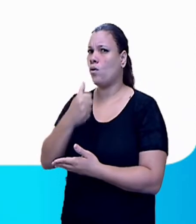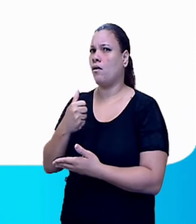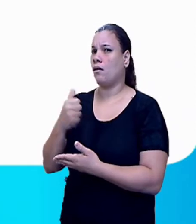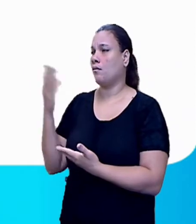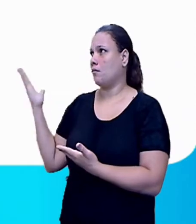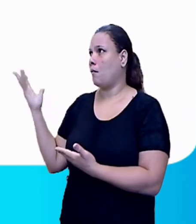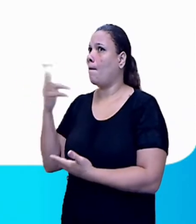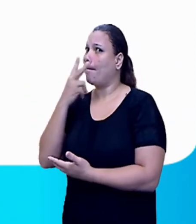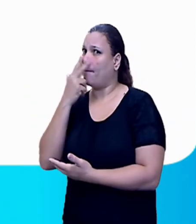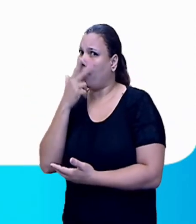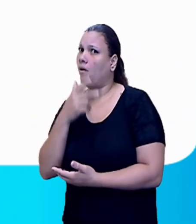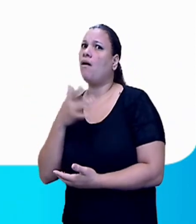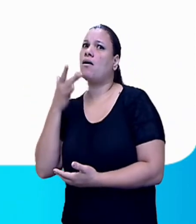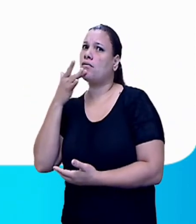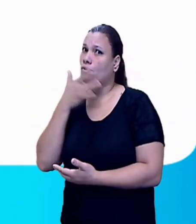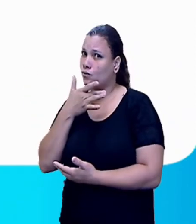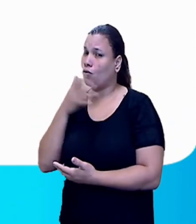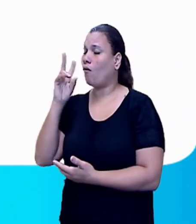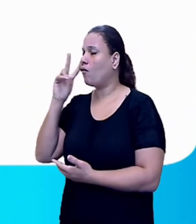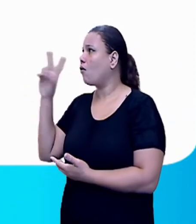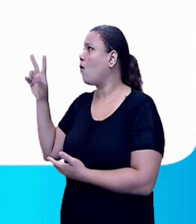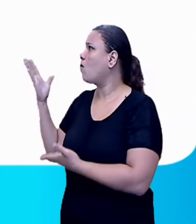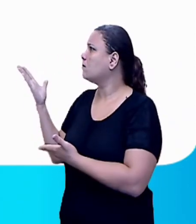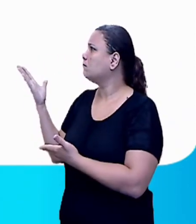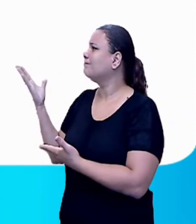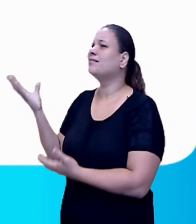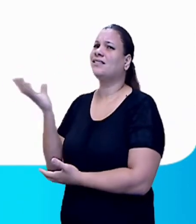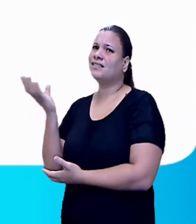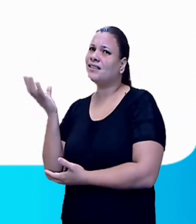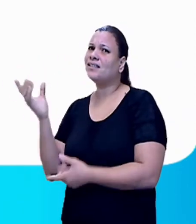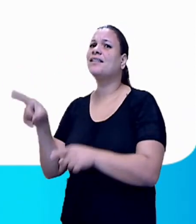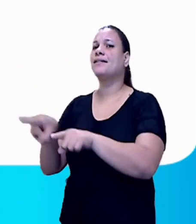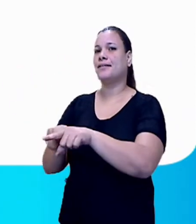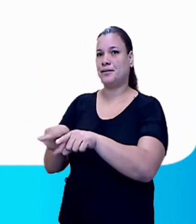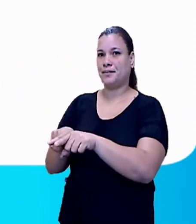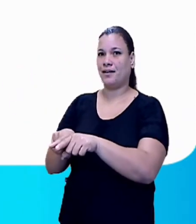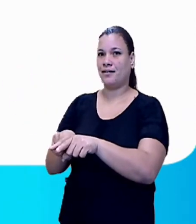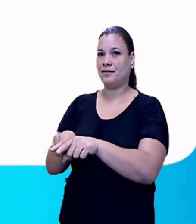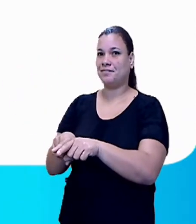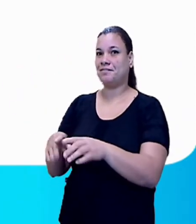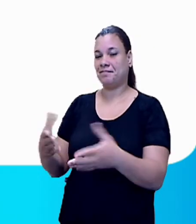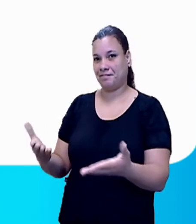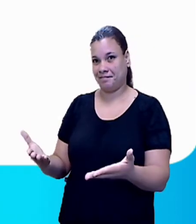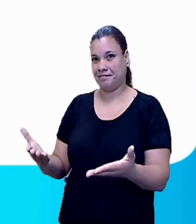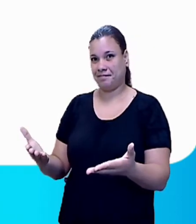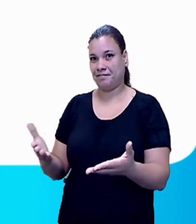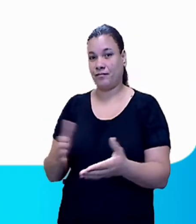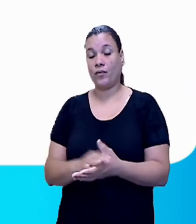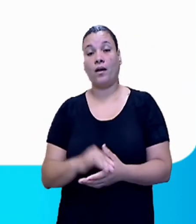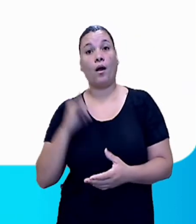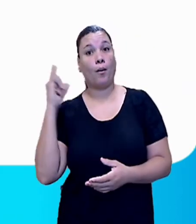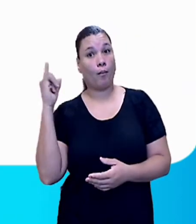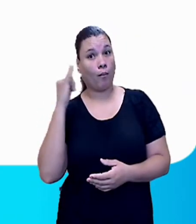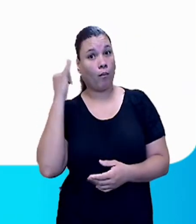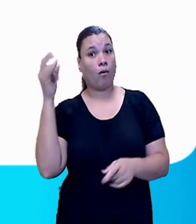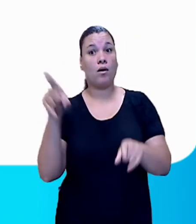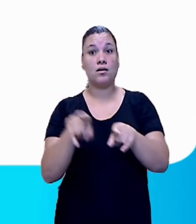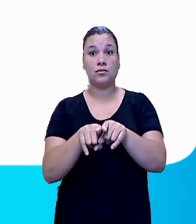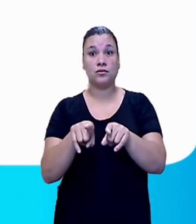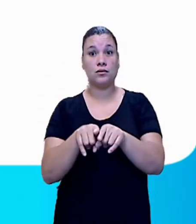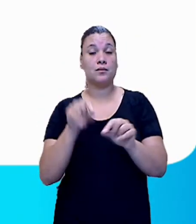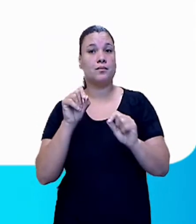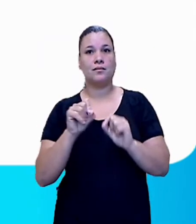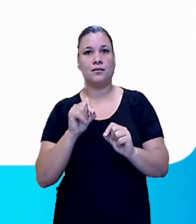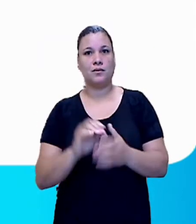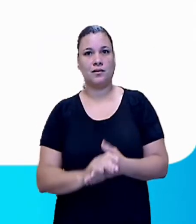de conhecer a partir do momento que a gente viu aquela imagem. E é importante também nós falarmos agora sobre o